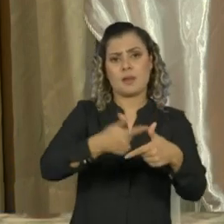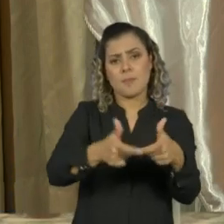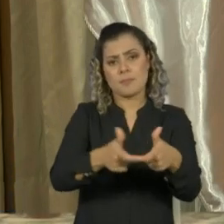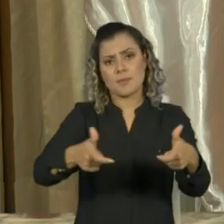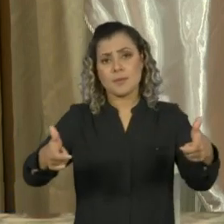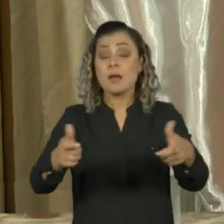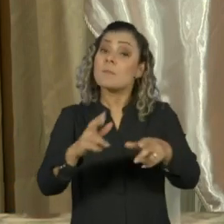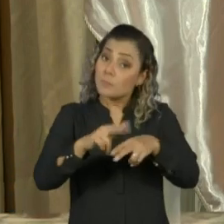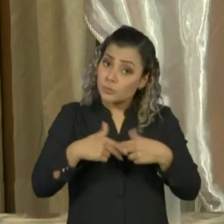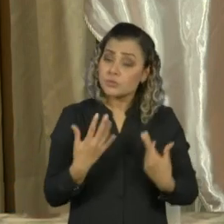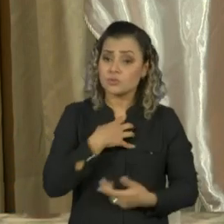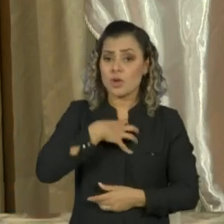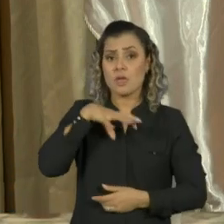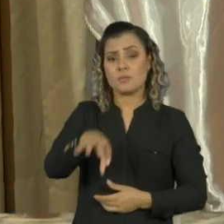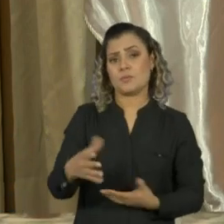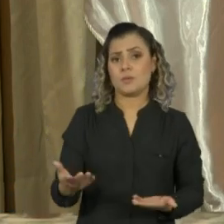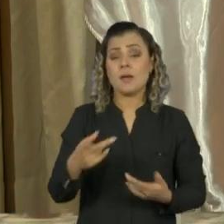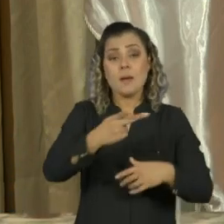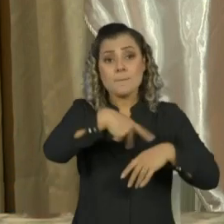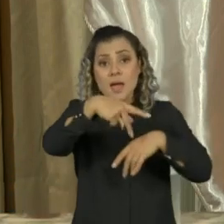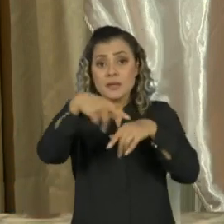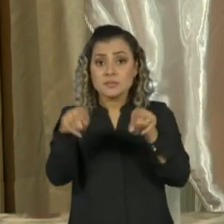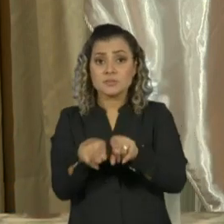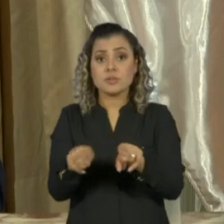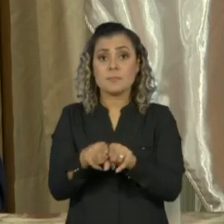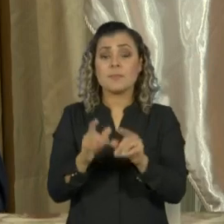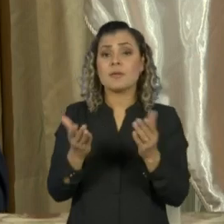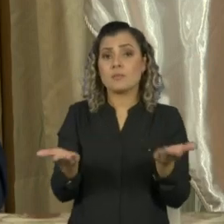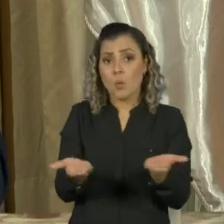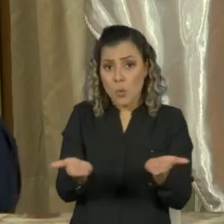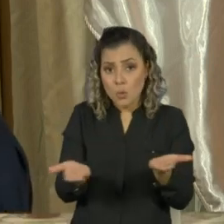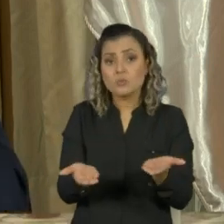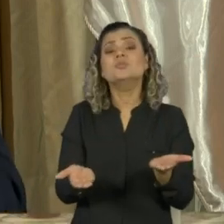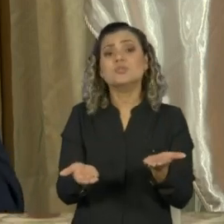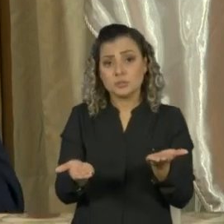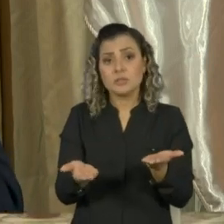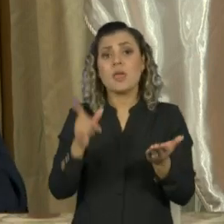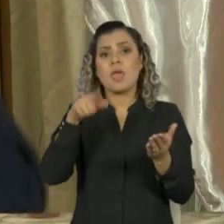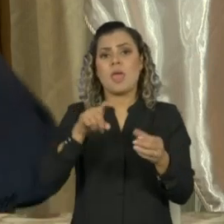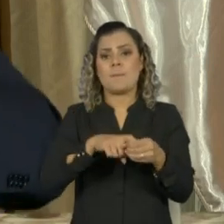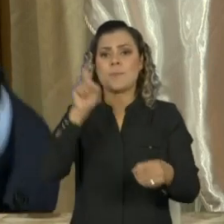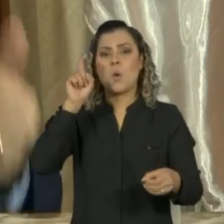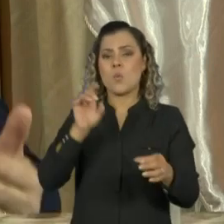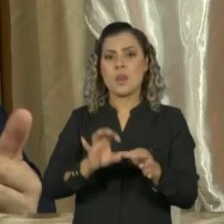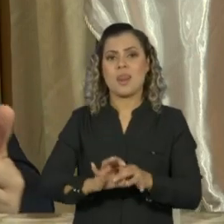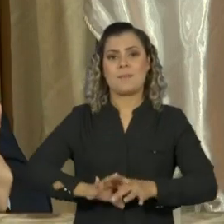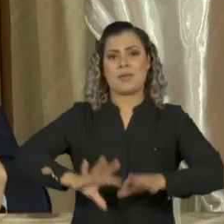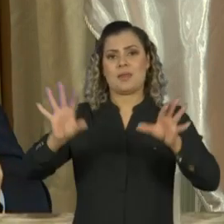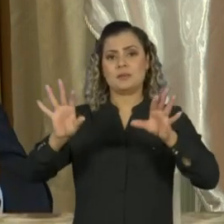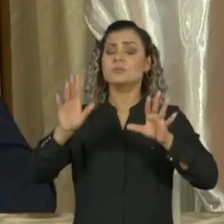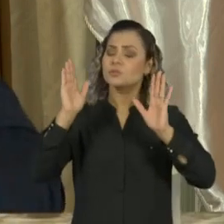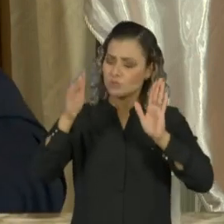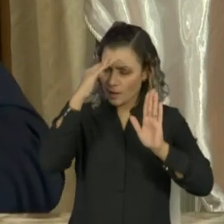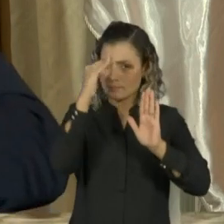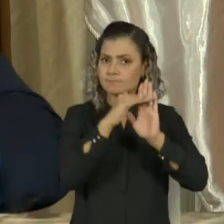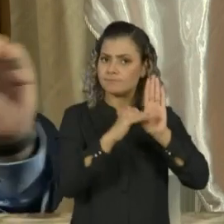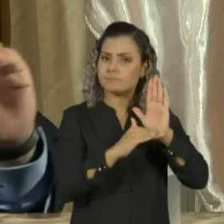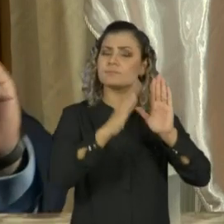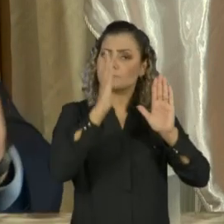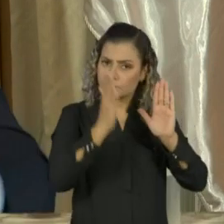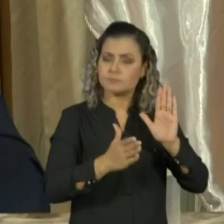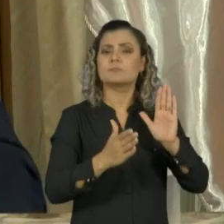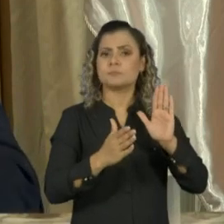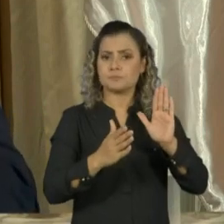para países que hoje já são defensores do liberalismo, porque já fizeram o seu dever de casa, ou seja,